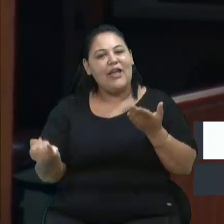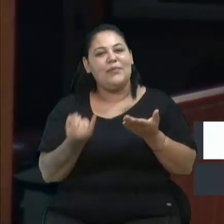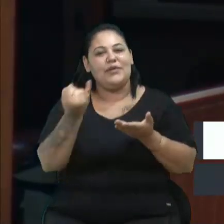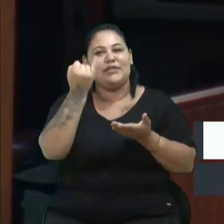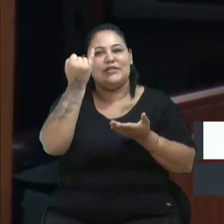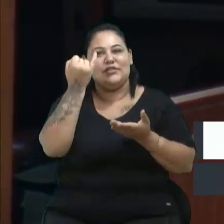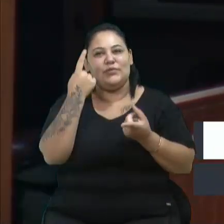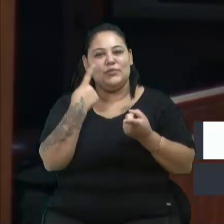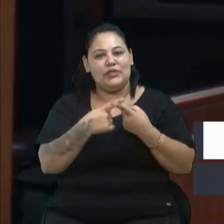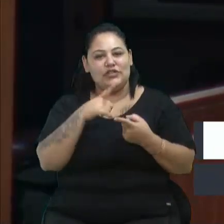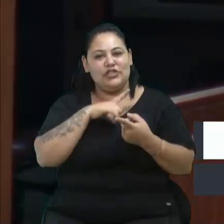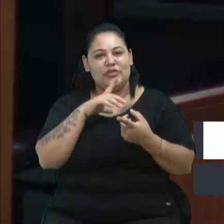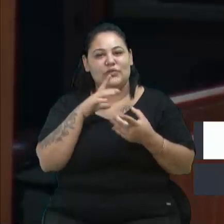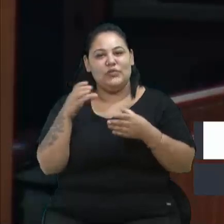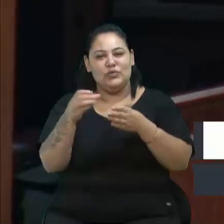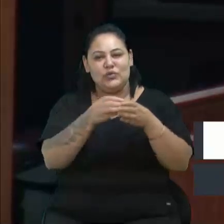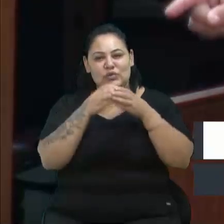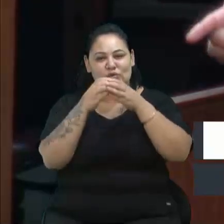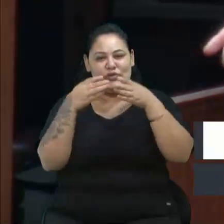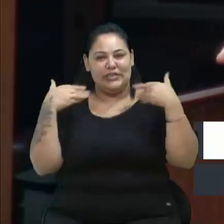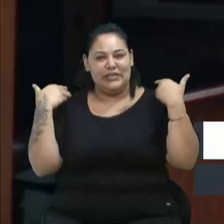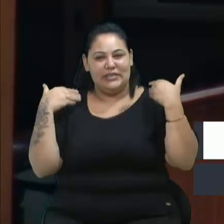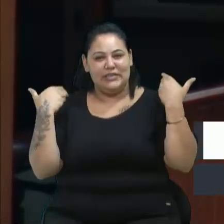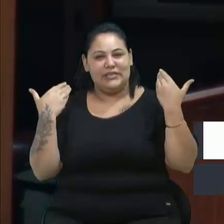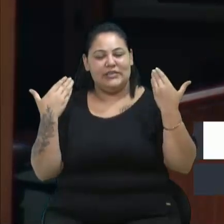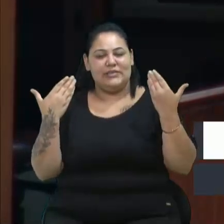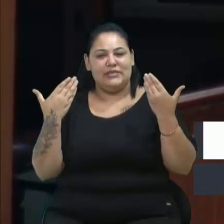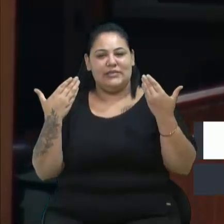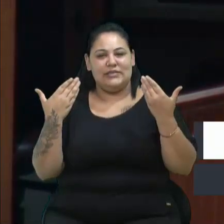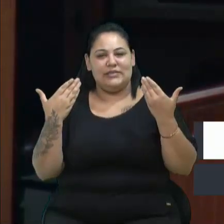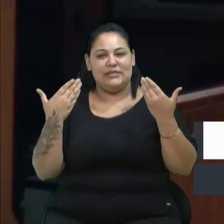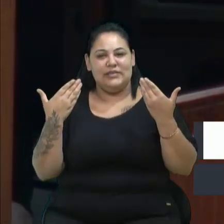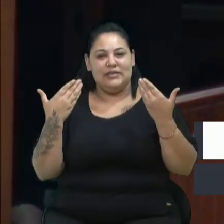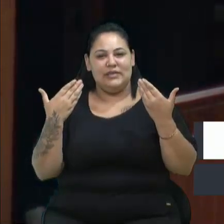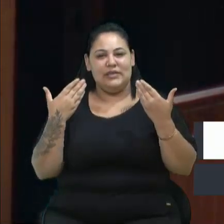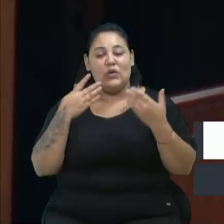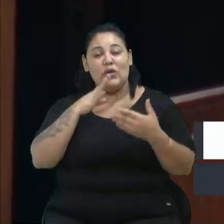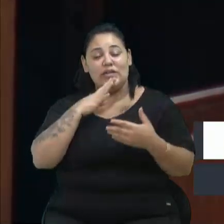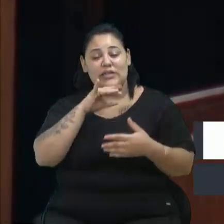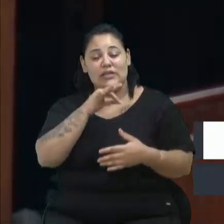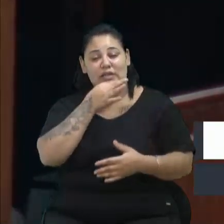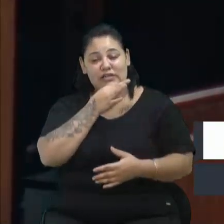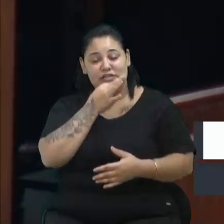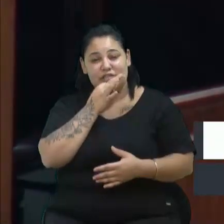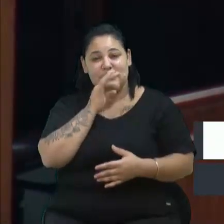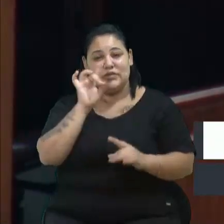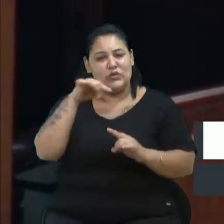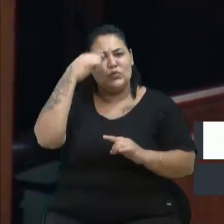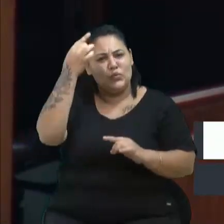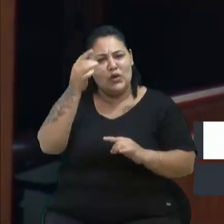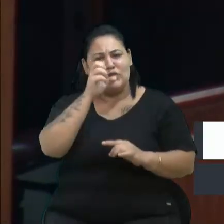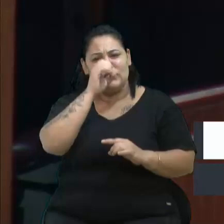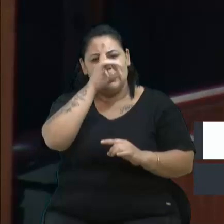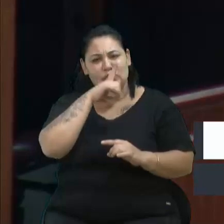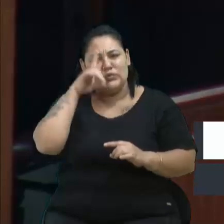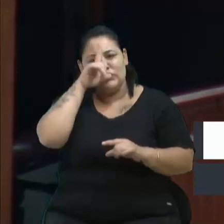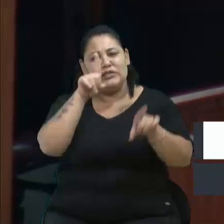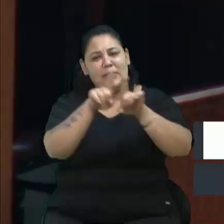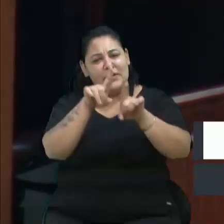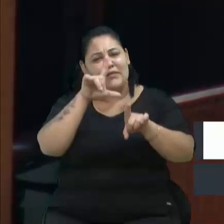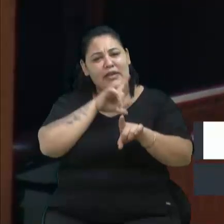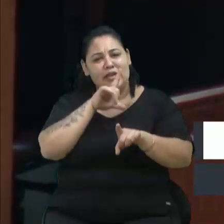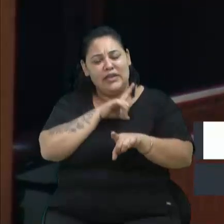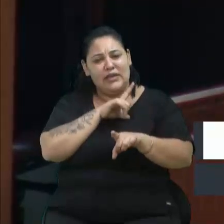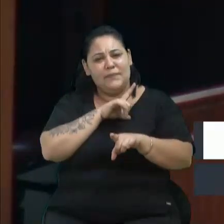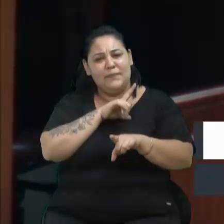lá tinha turistas que estão circulando e vão circular ainda nos próximos dois finais de semana, dia 4 e 5 de março, dia